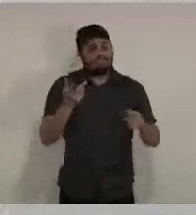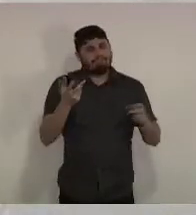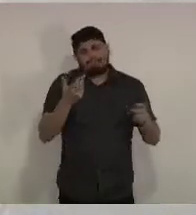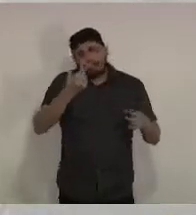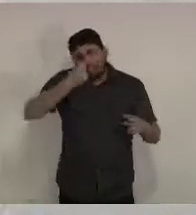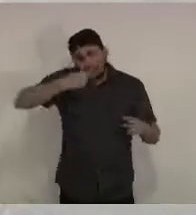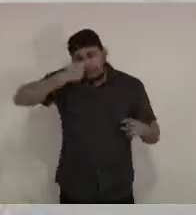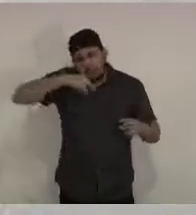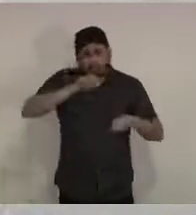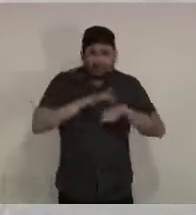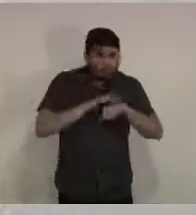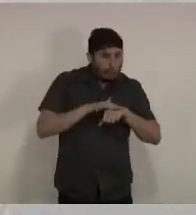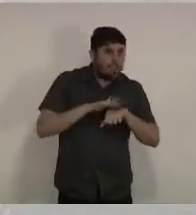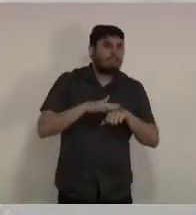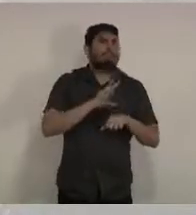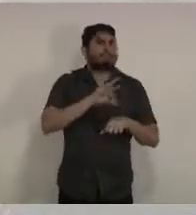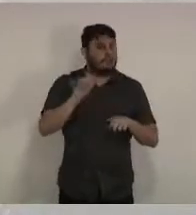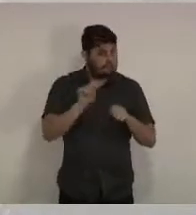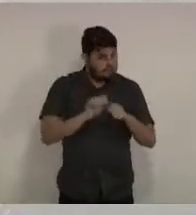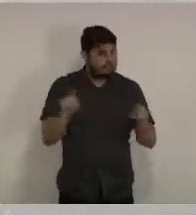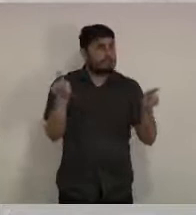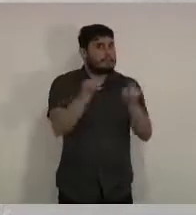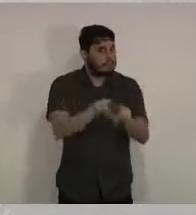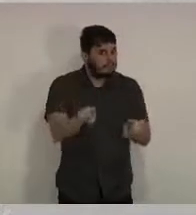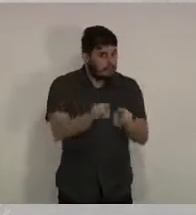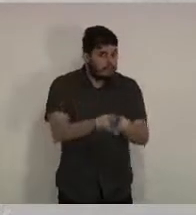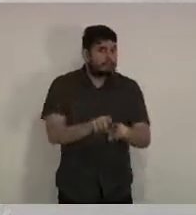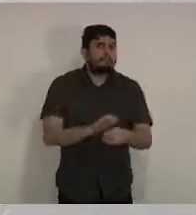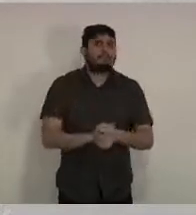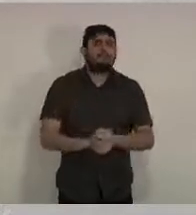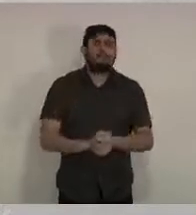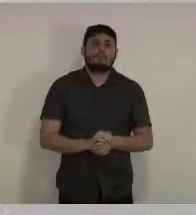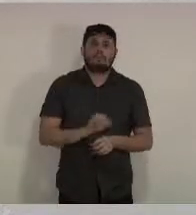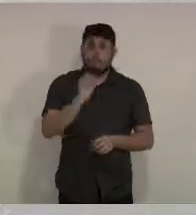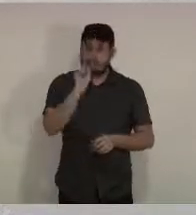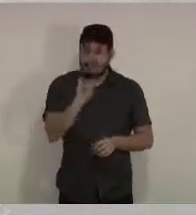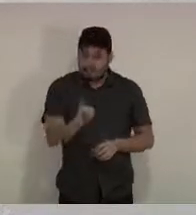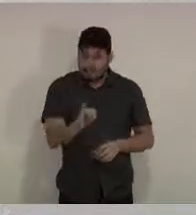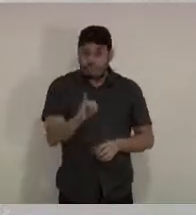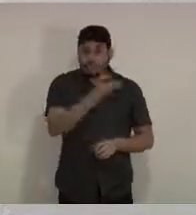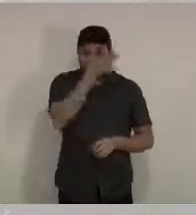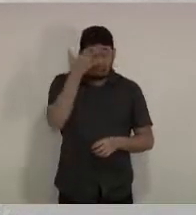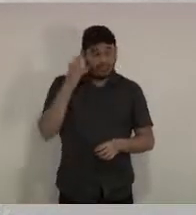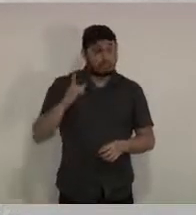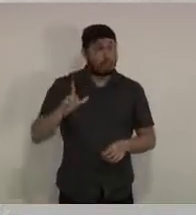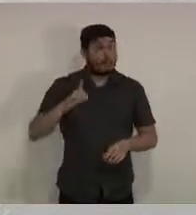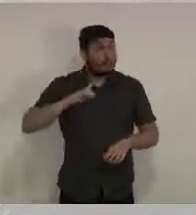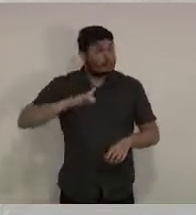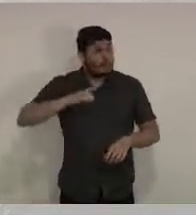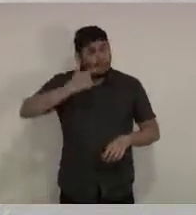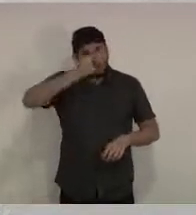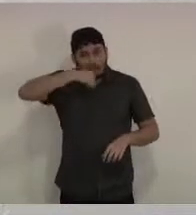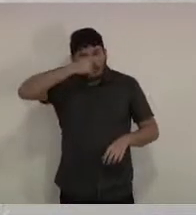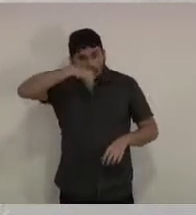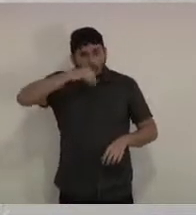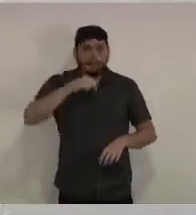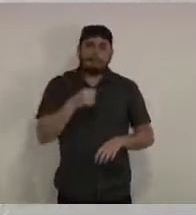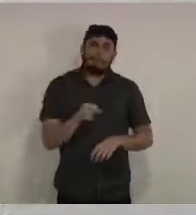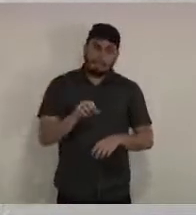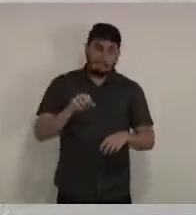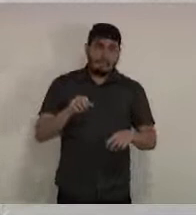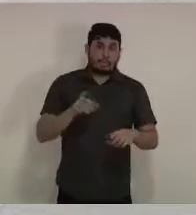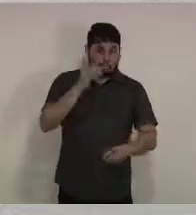Breno, nós identificamos que na notificação de síndrome gripal e quando a gente testou quem